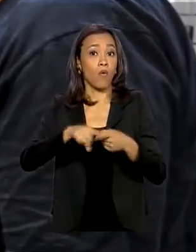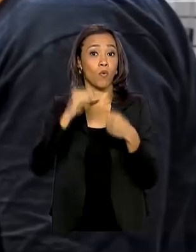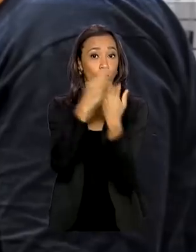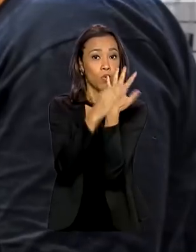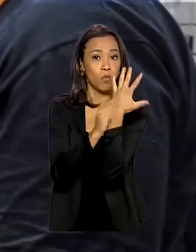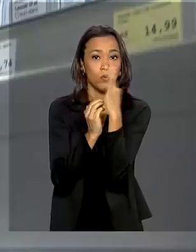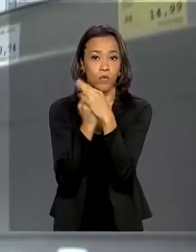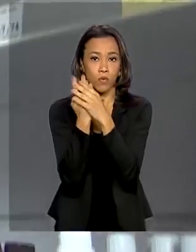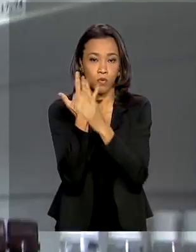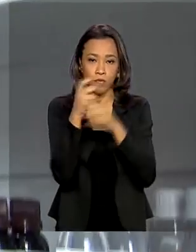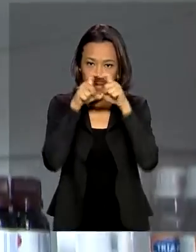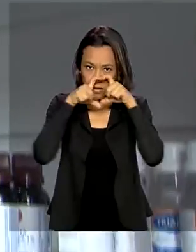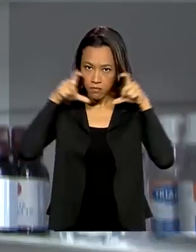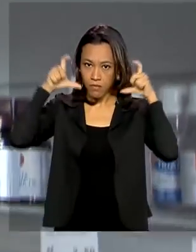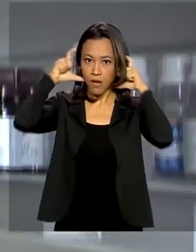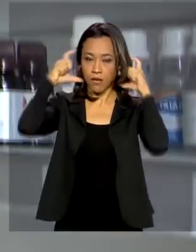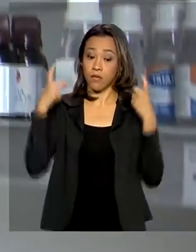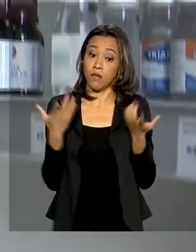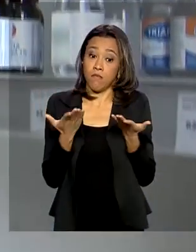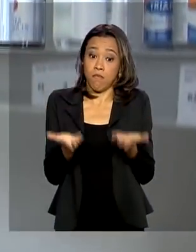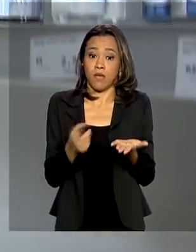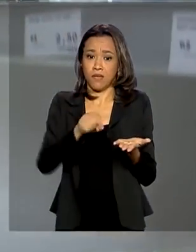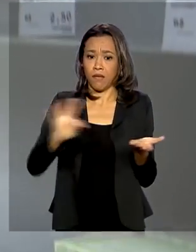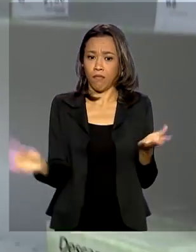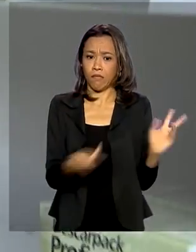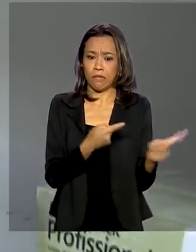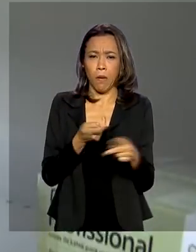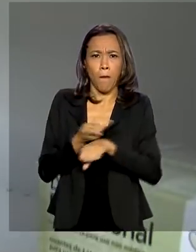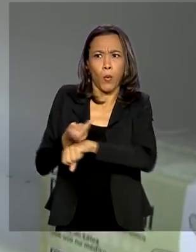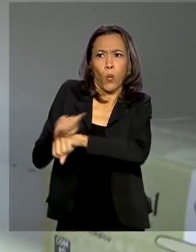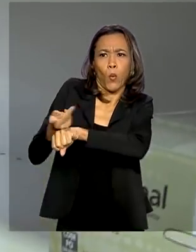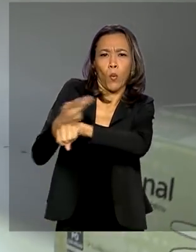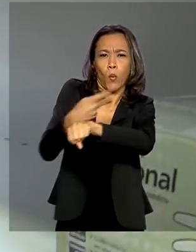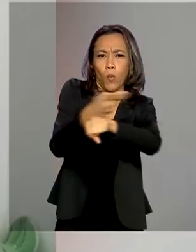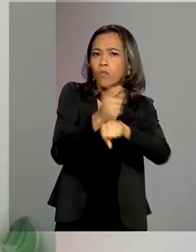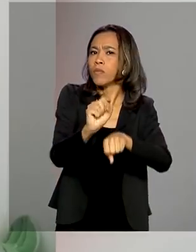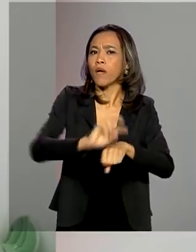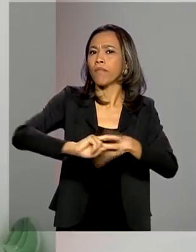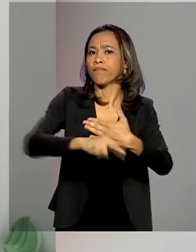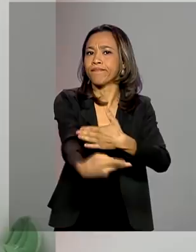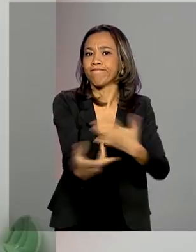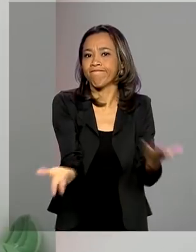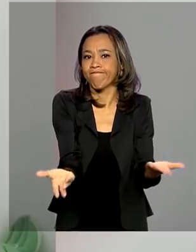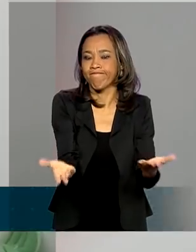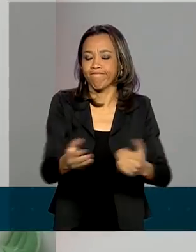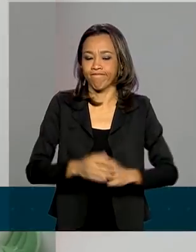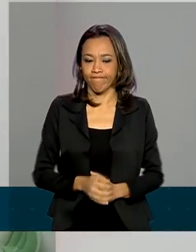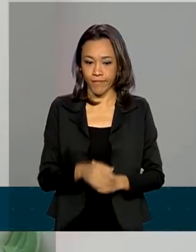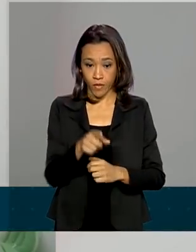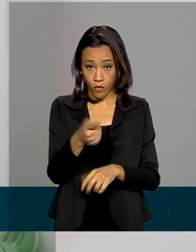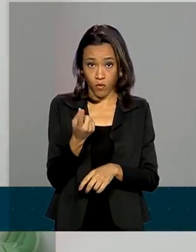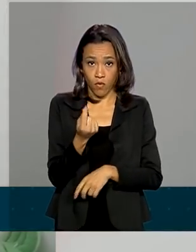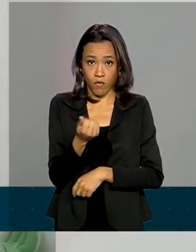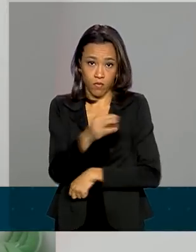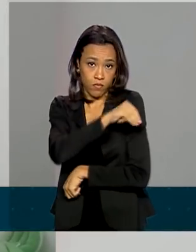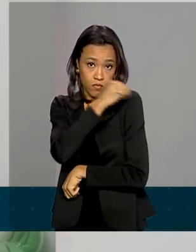estabelecimentos. Mas diante de tanta procura, o resultado. O valor do álcool gel